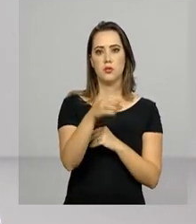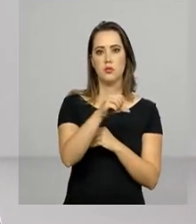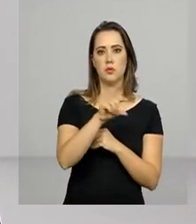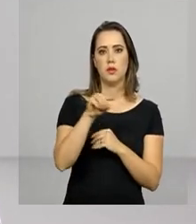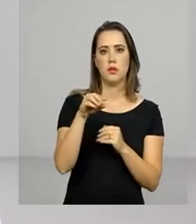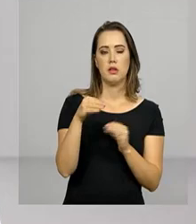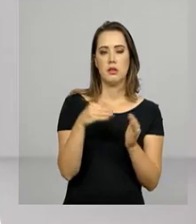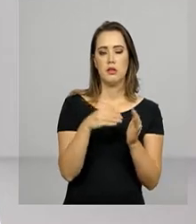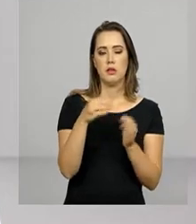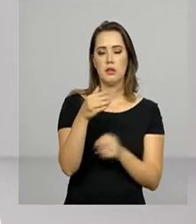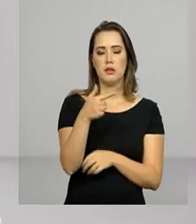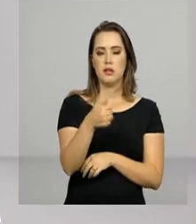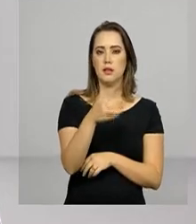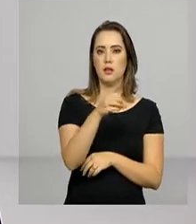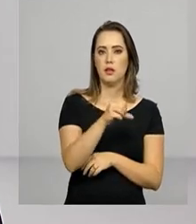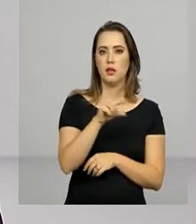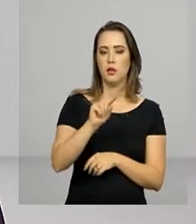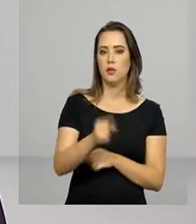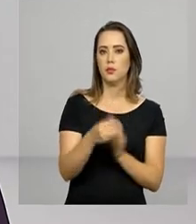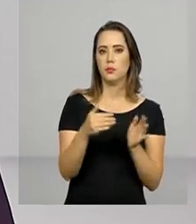mil até 2022.